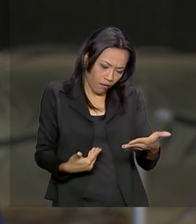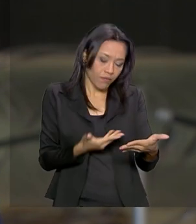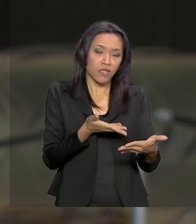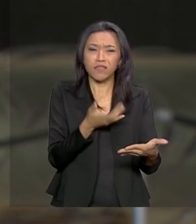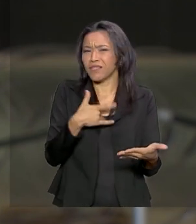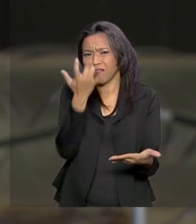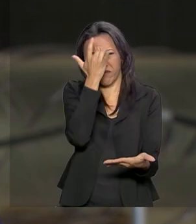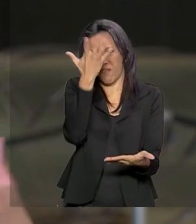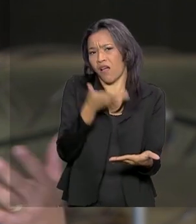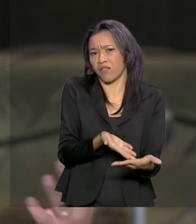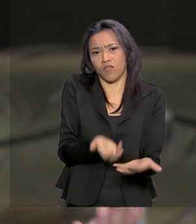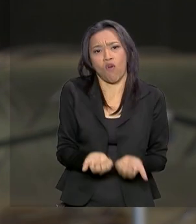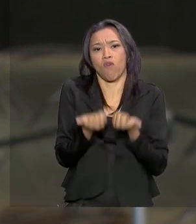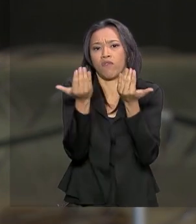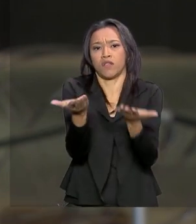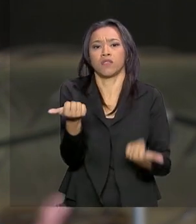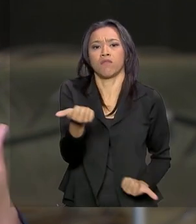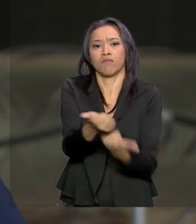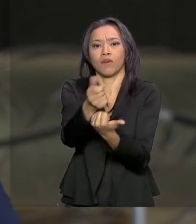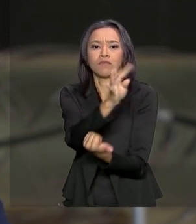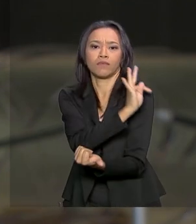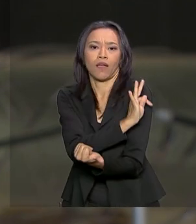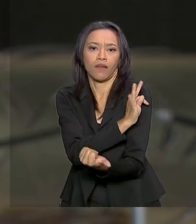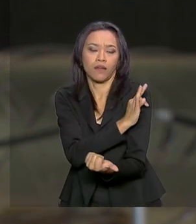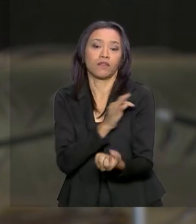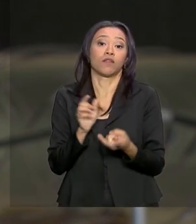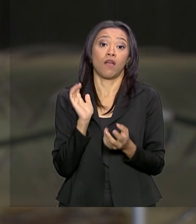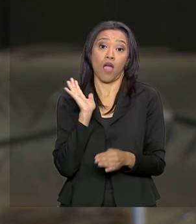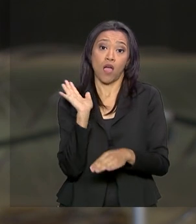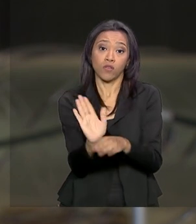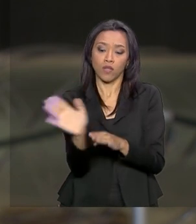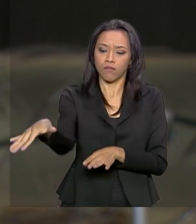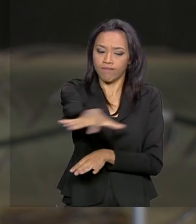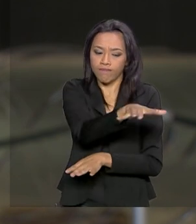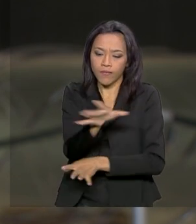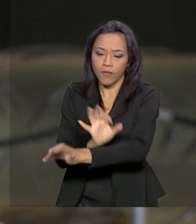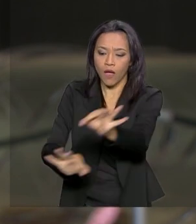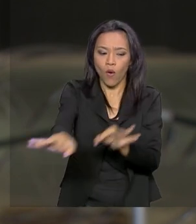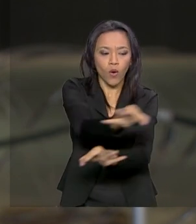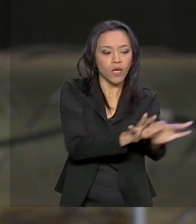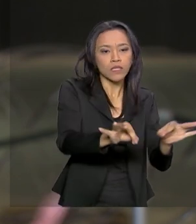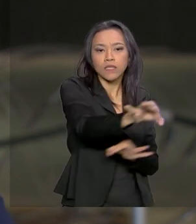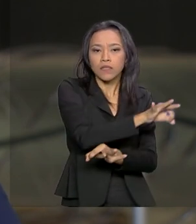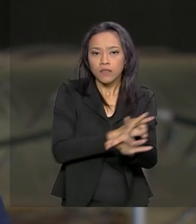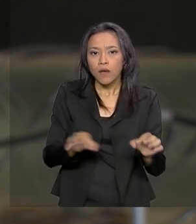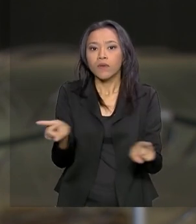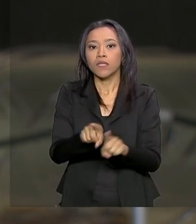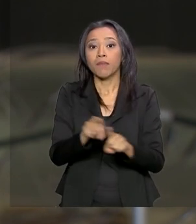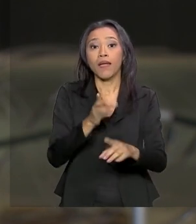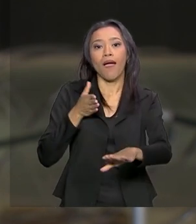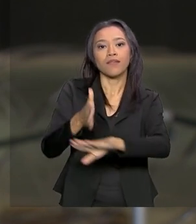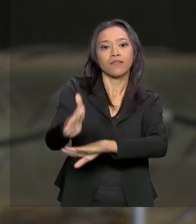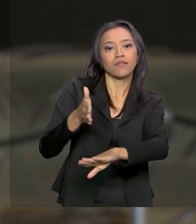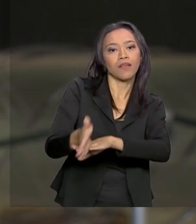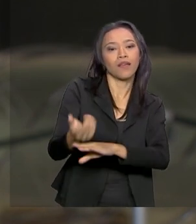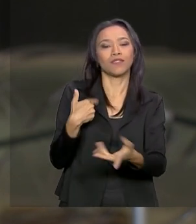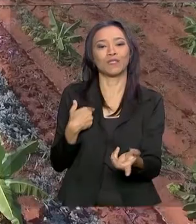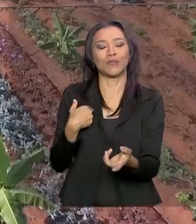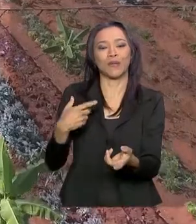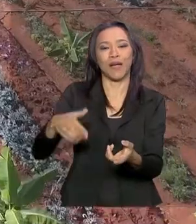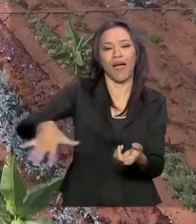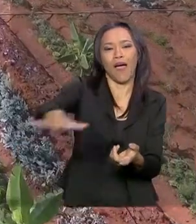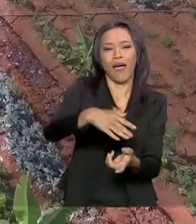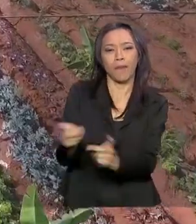fácil oferecer assistência técnica, ajudar na organização das cooperativas e no acesso aos mercados e ao crédito.